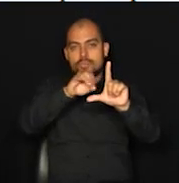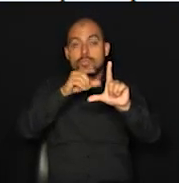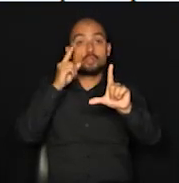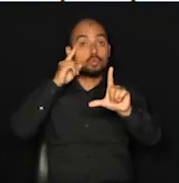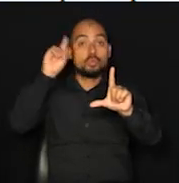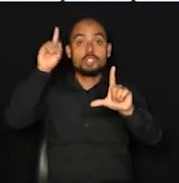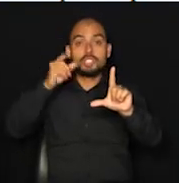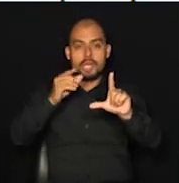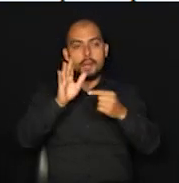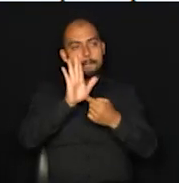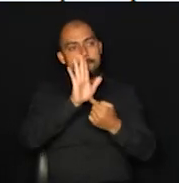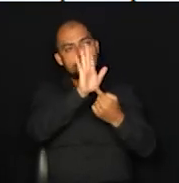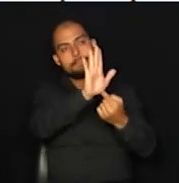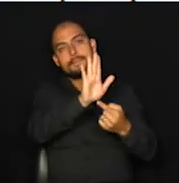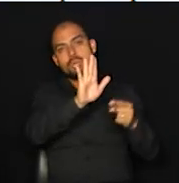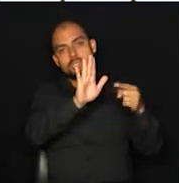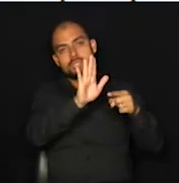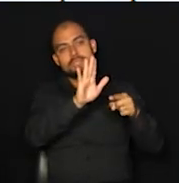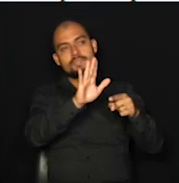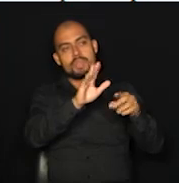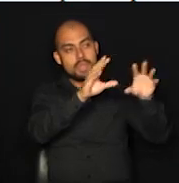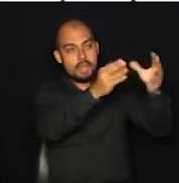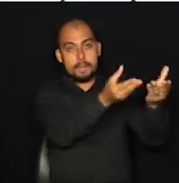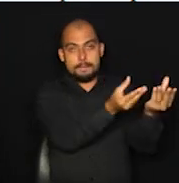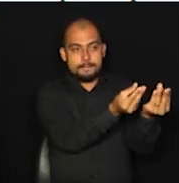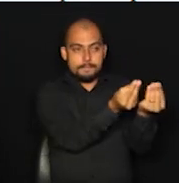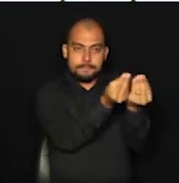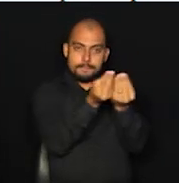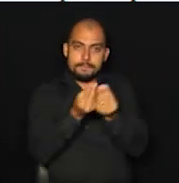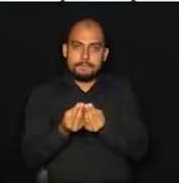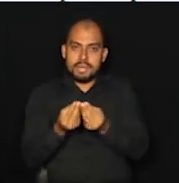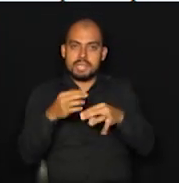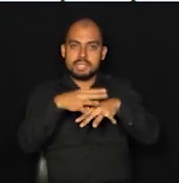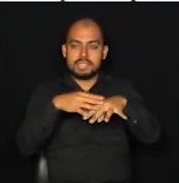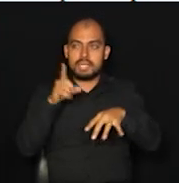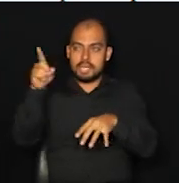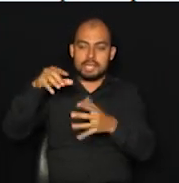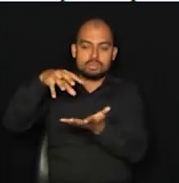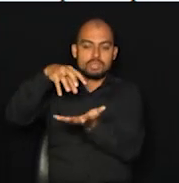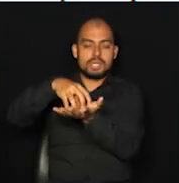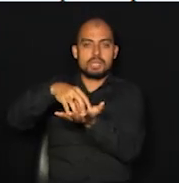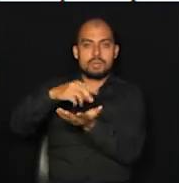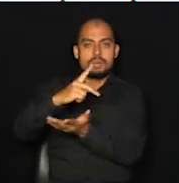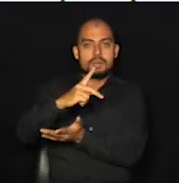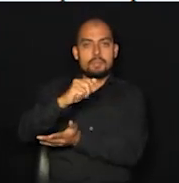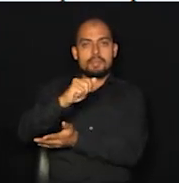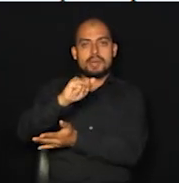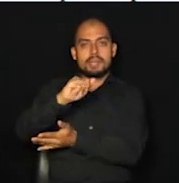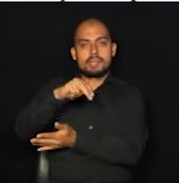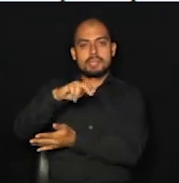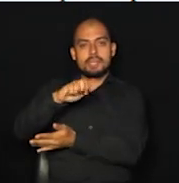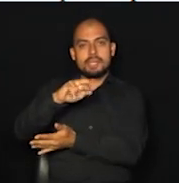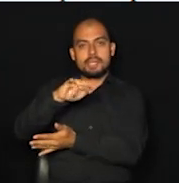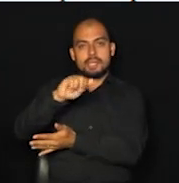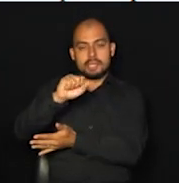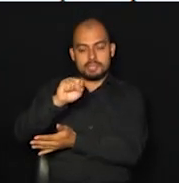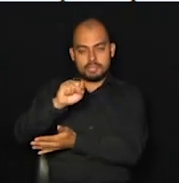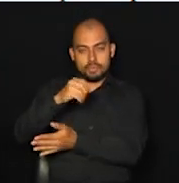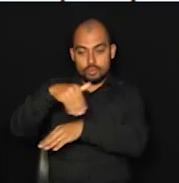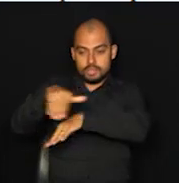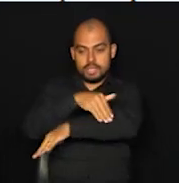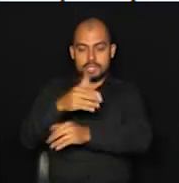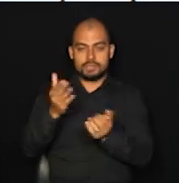Code, que é feito ali a entrega no Salão Paineiras, que fica na rua Arthur Teixeira de Camargo,